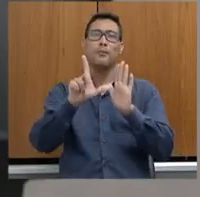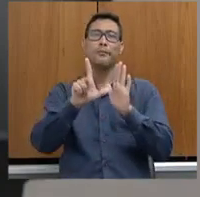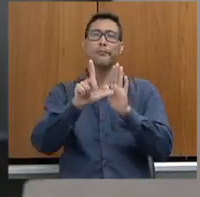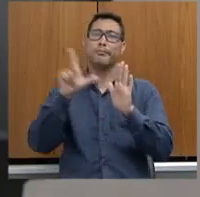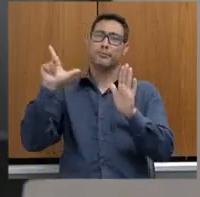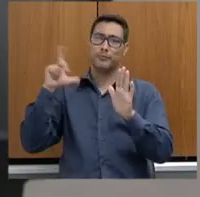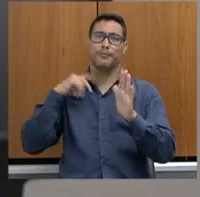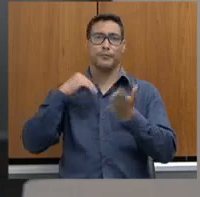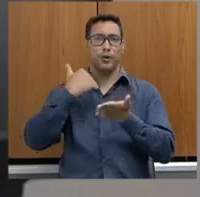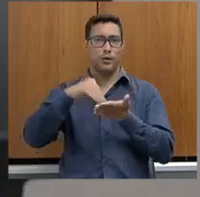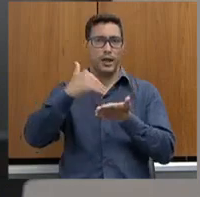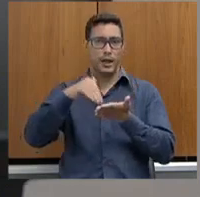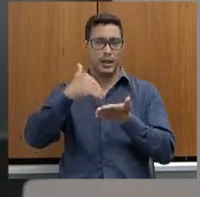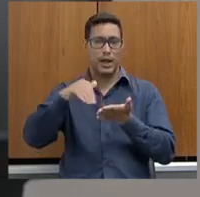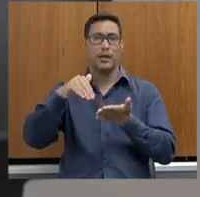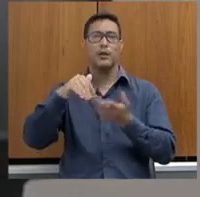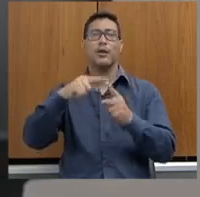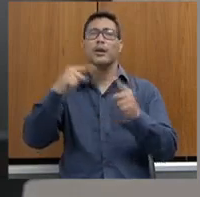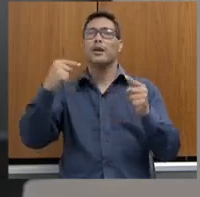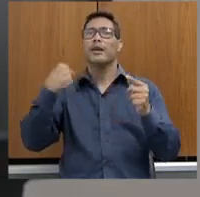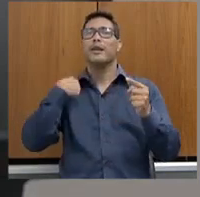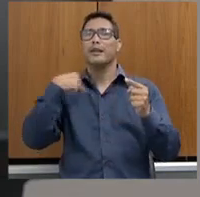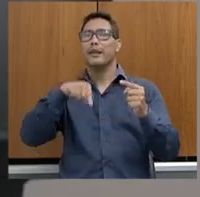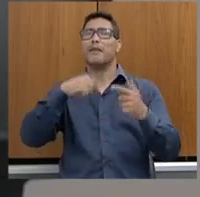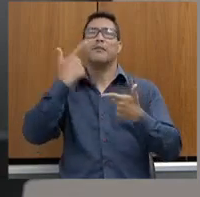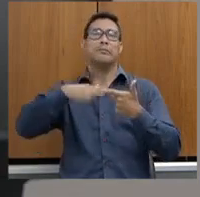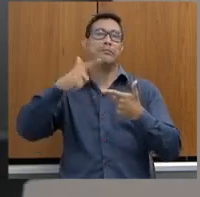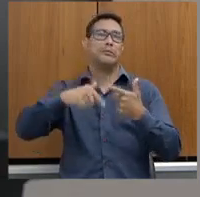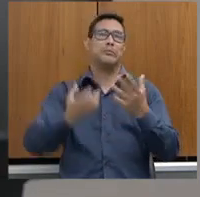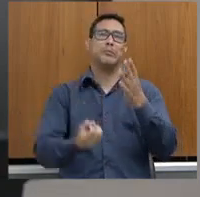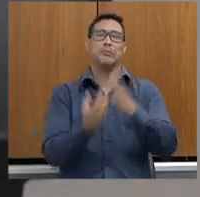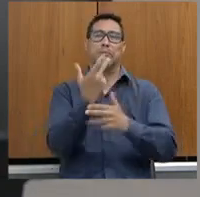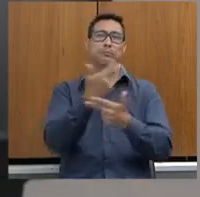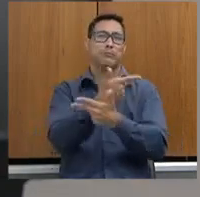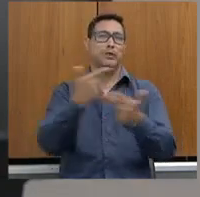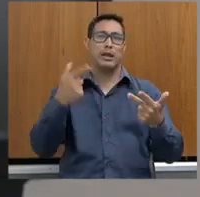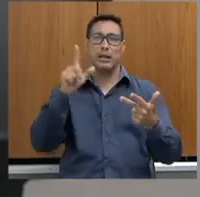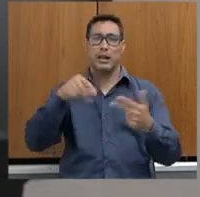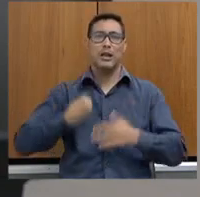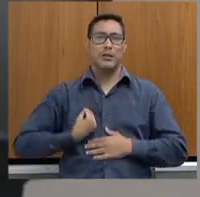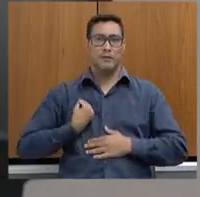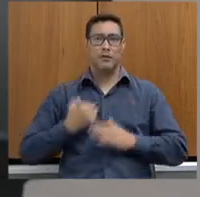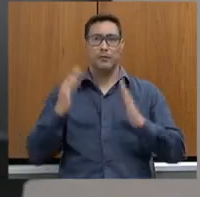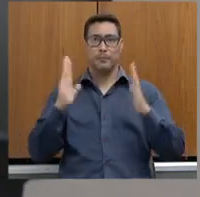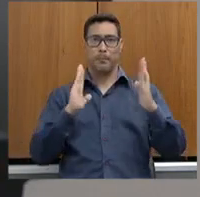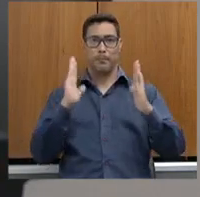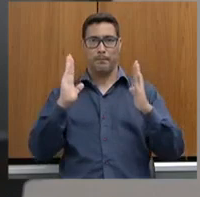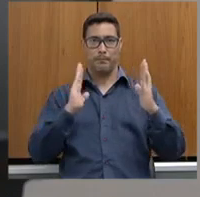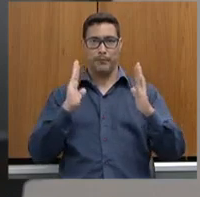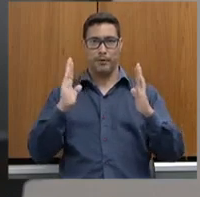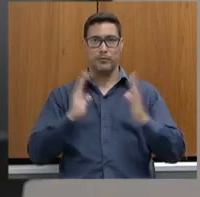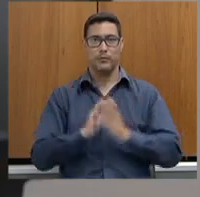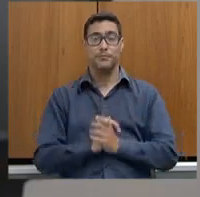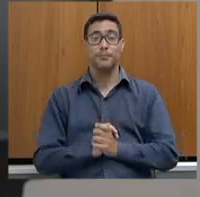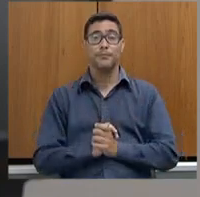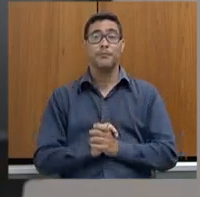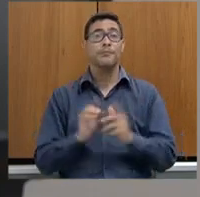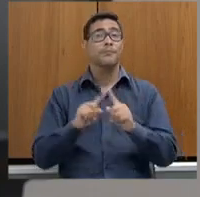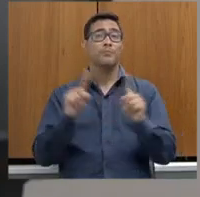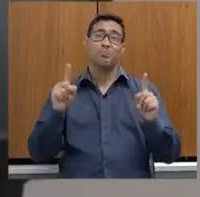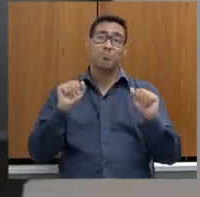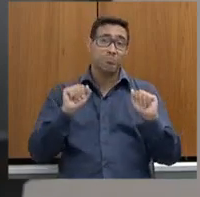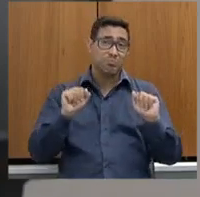mais criou problema do que soluções durante o período que lá passou. Eu tenho esse... Talvez pode ser